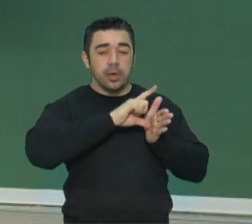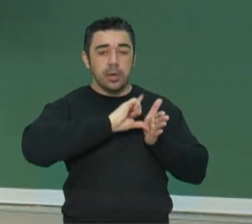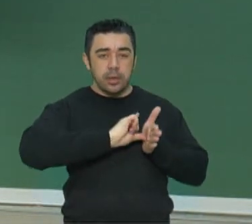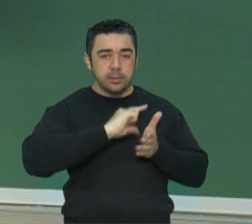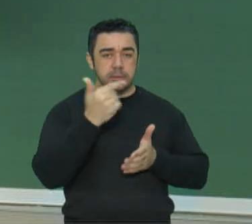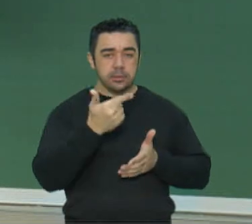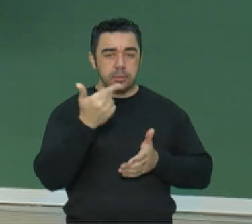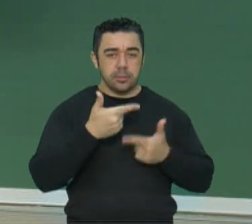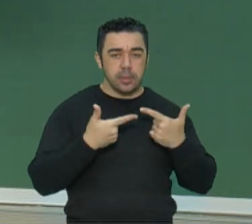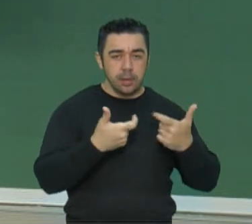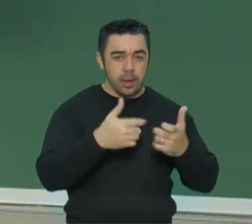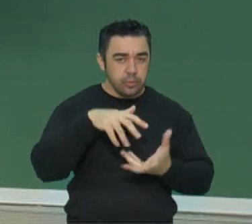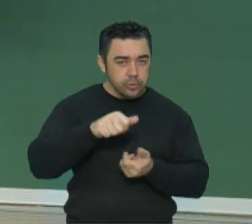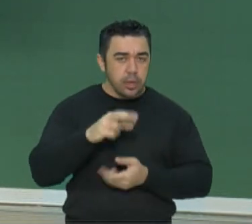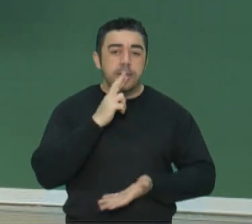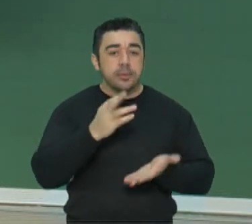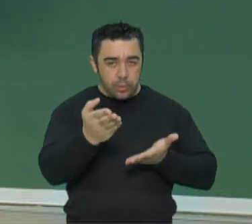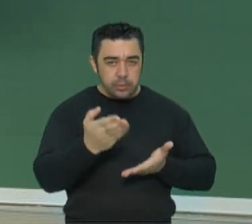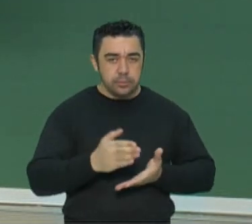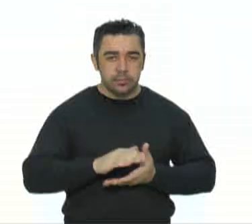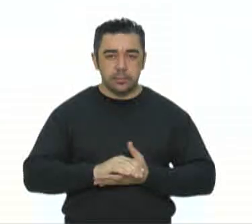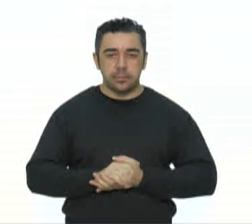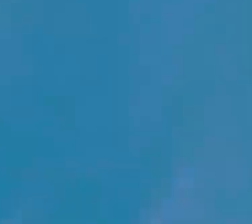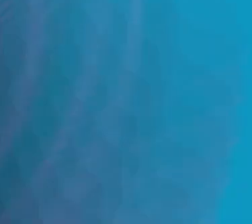a Segunda Guerra Mundial. Responde aí.